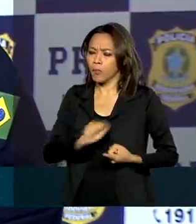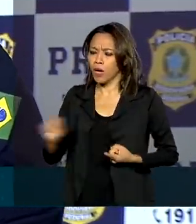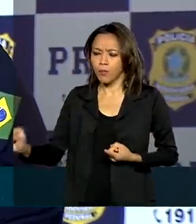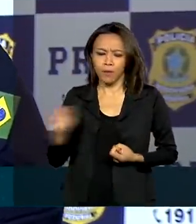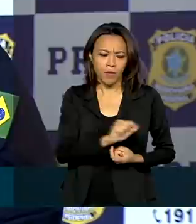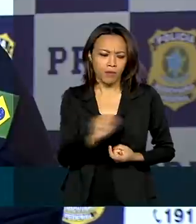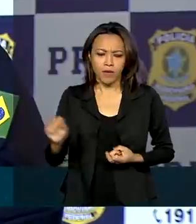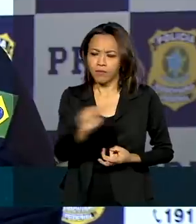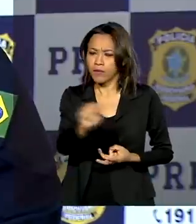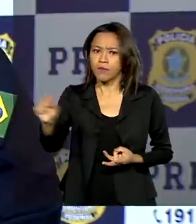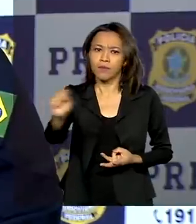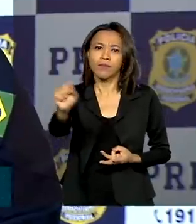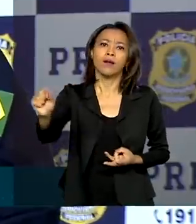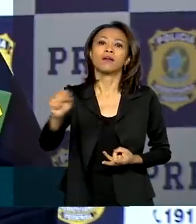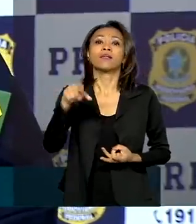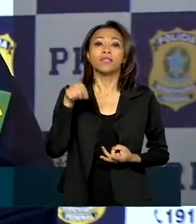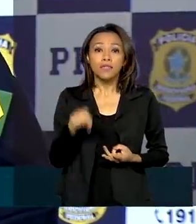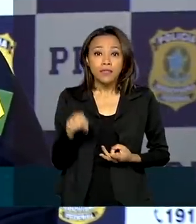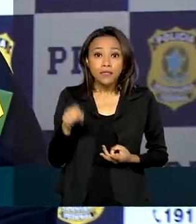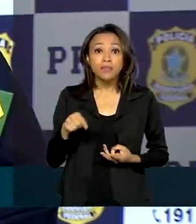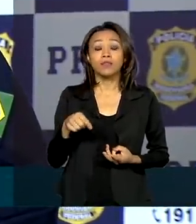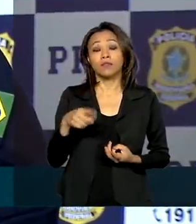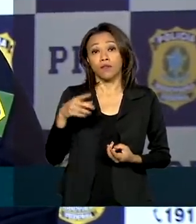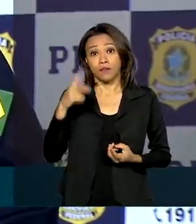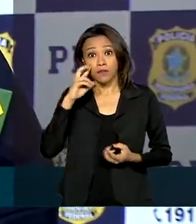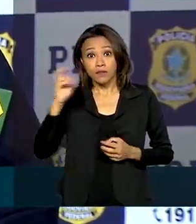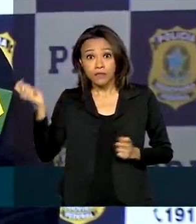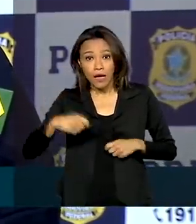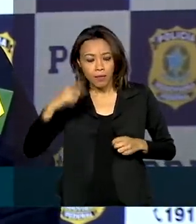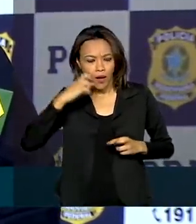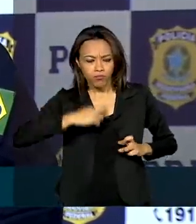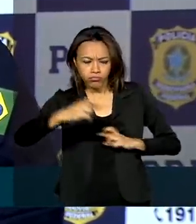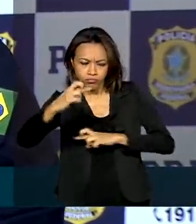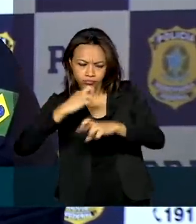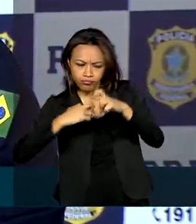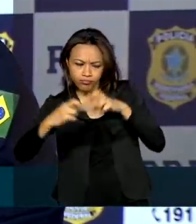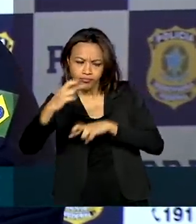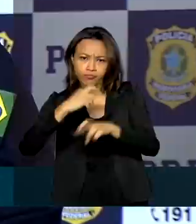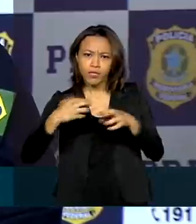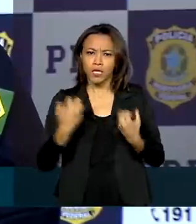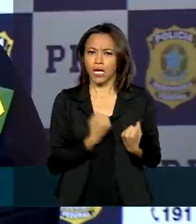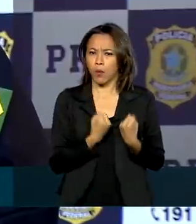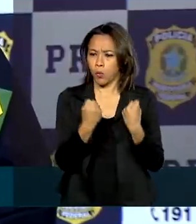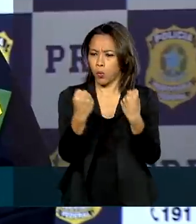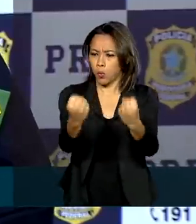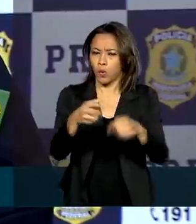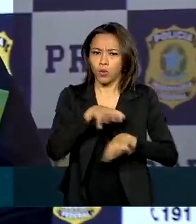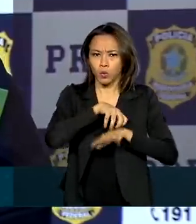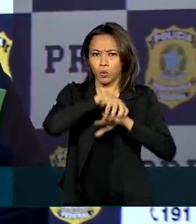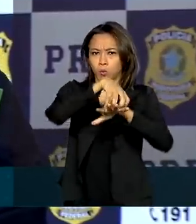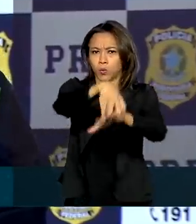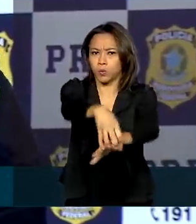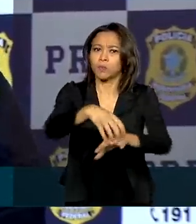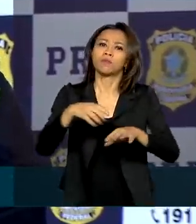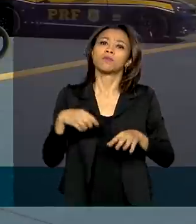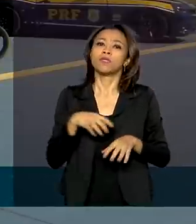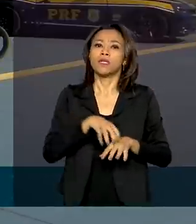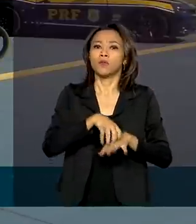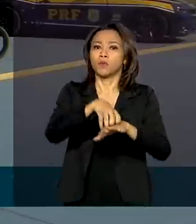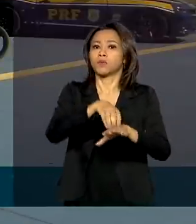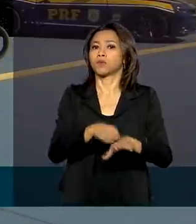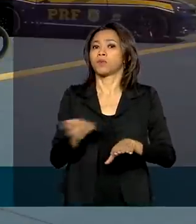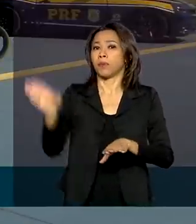e facilidade aos fluxos de mercadorias, ao transporte de passageiros e cargas e ao abastecimento do país.